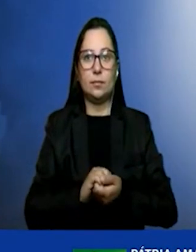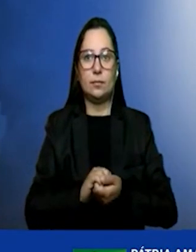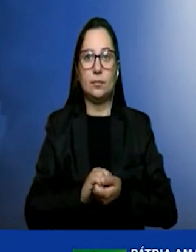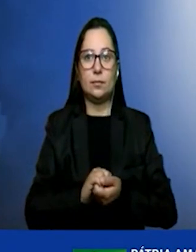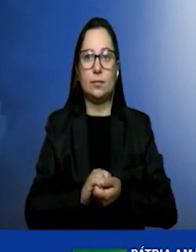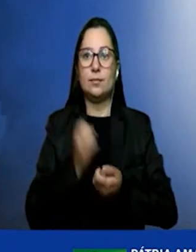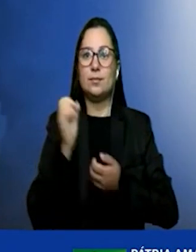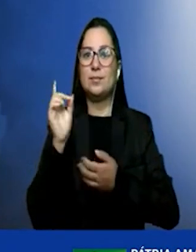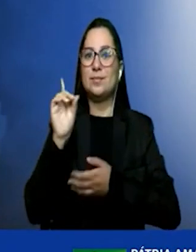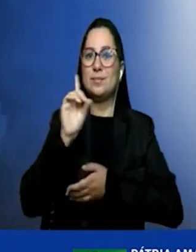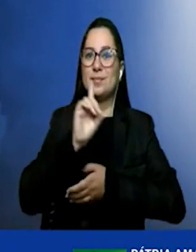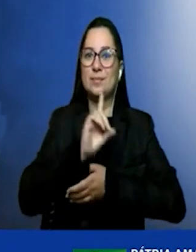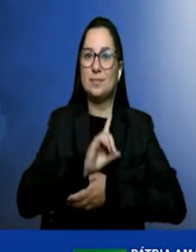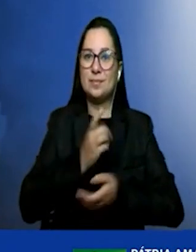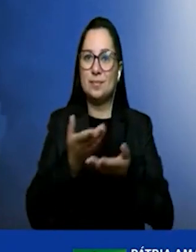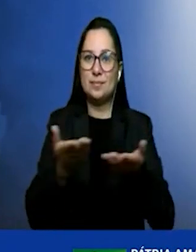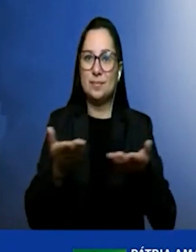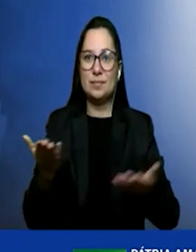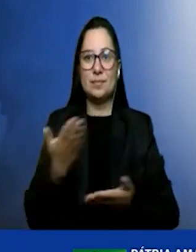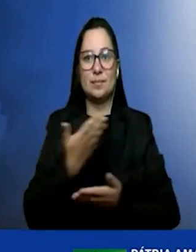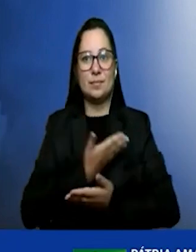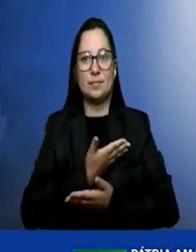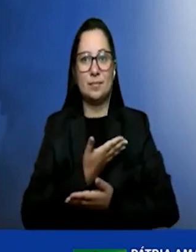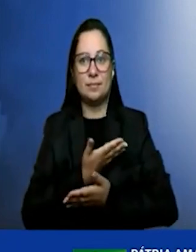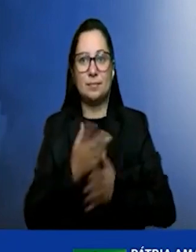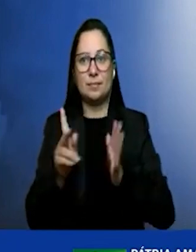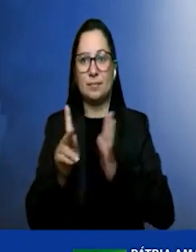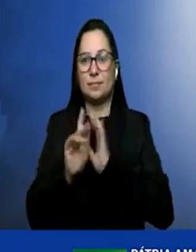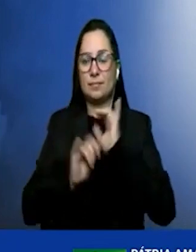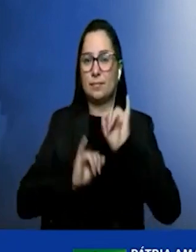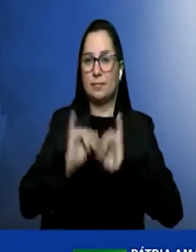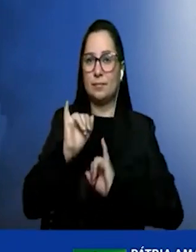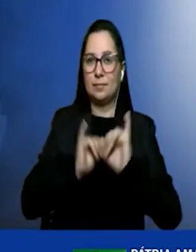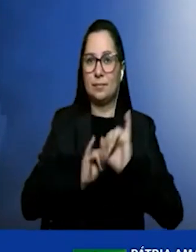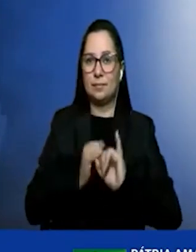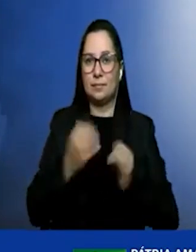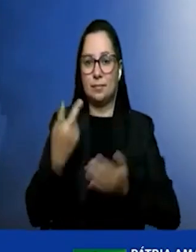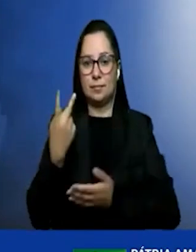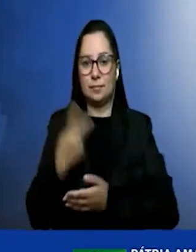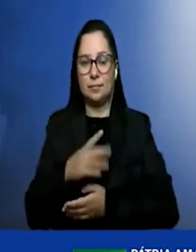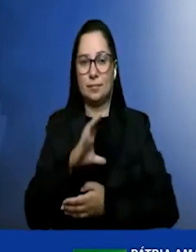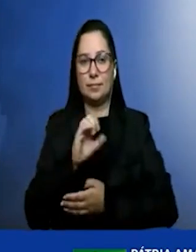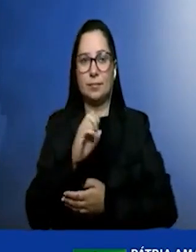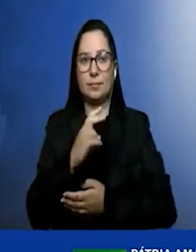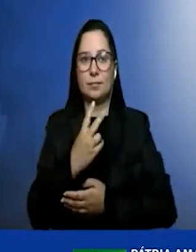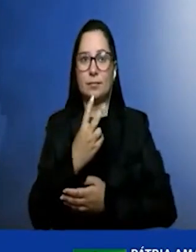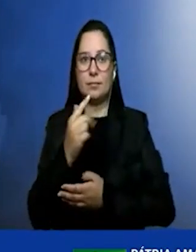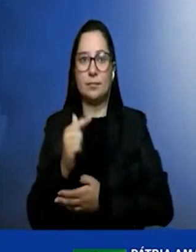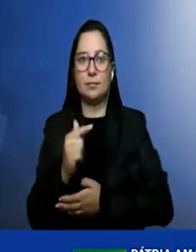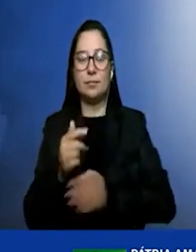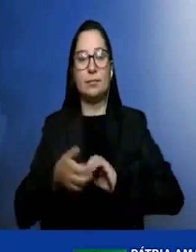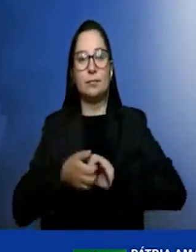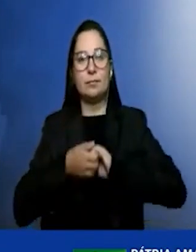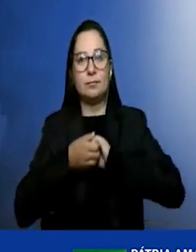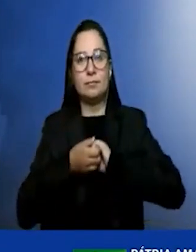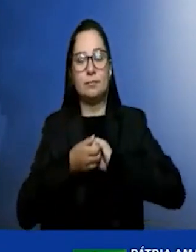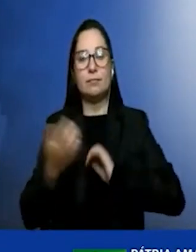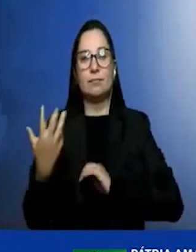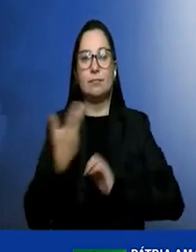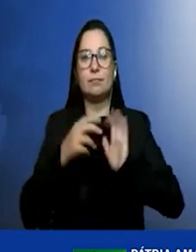bom dia, amigos e amigas da indústria aqui na COP27. Saúdo a todos em nome do nosso Presidente Robinson.